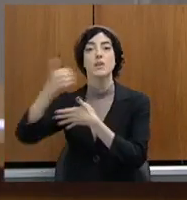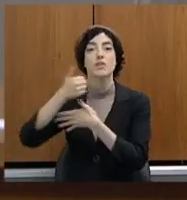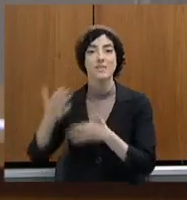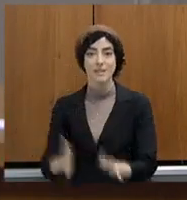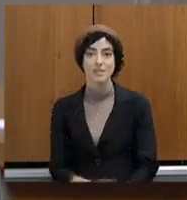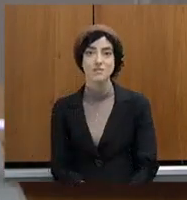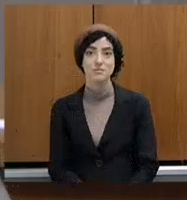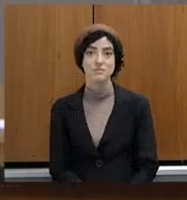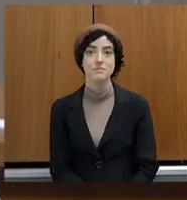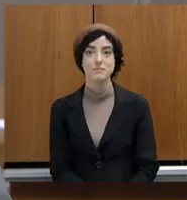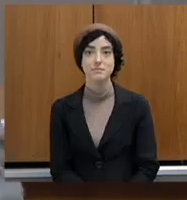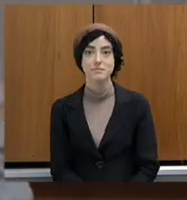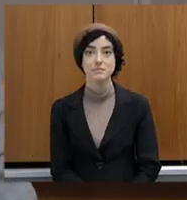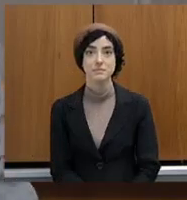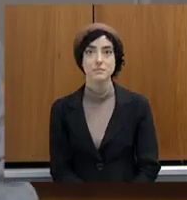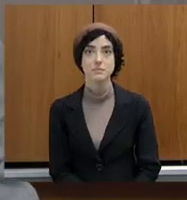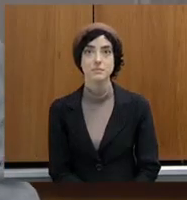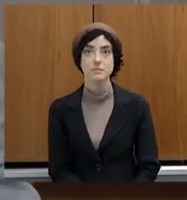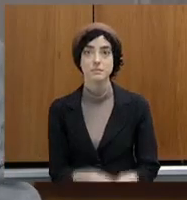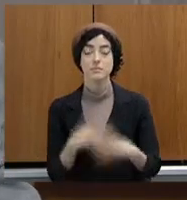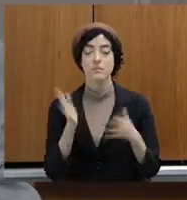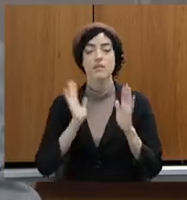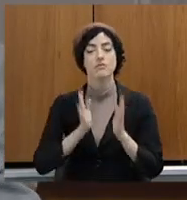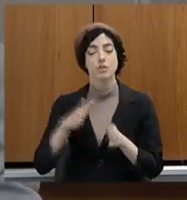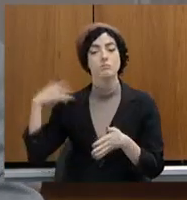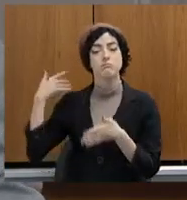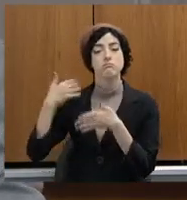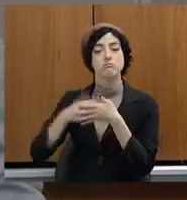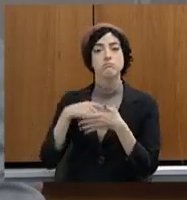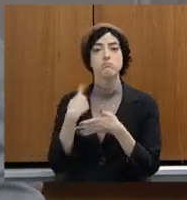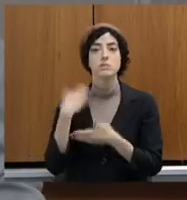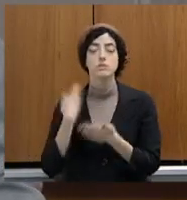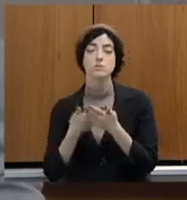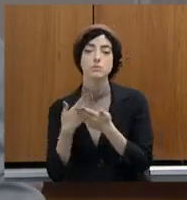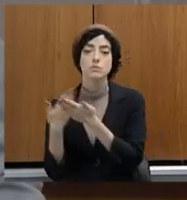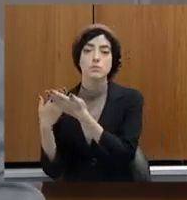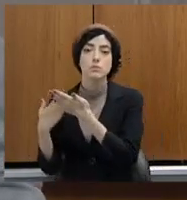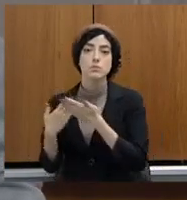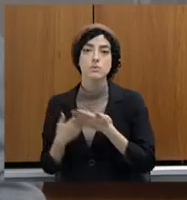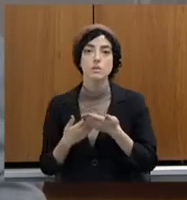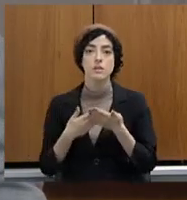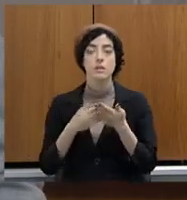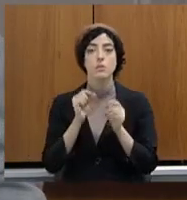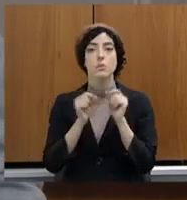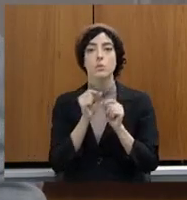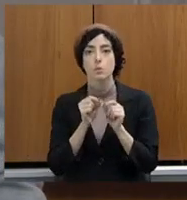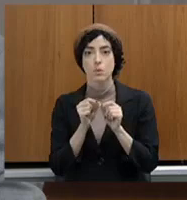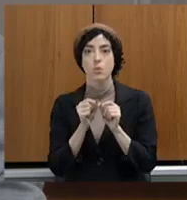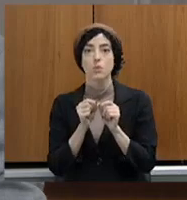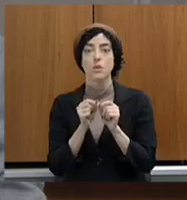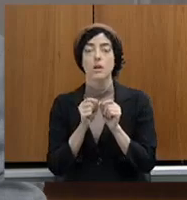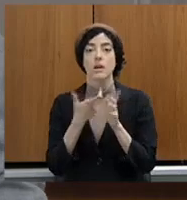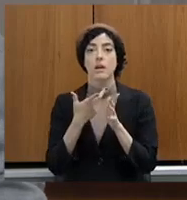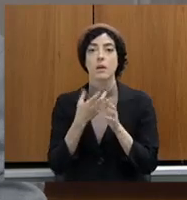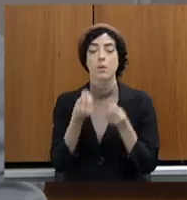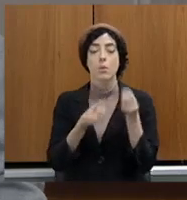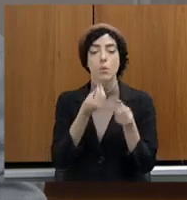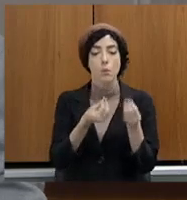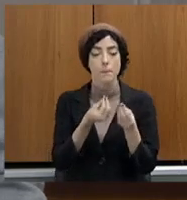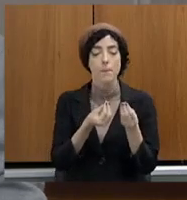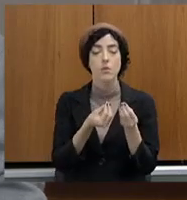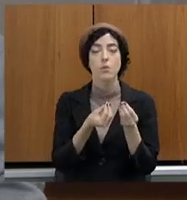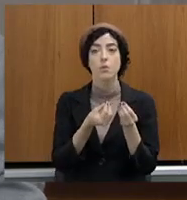já faz um tempinho que a gente tem estudado, o regime de prontidão e permanência. Nós temos um limite de 40 horas, mas há de